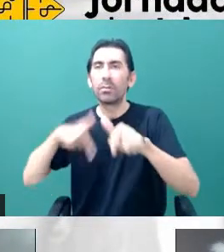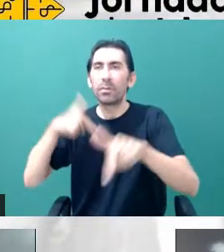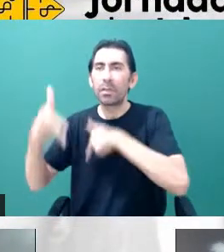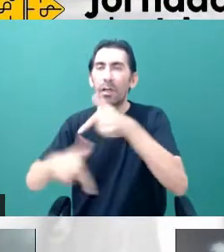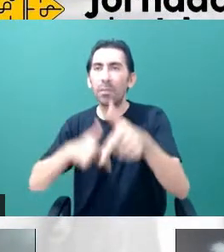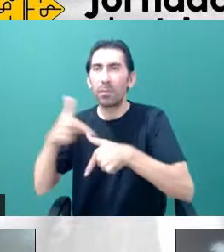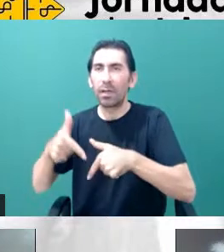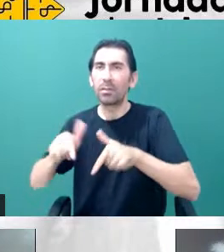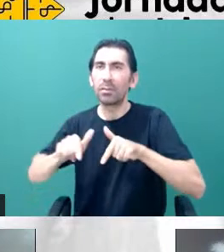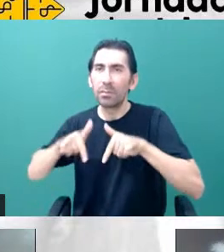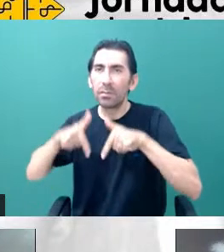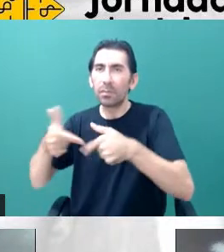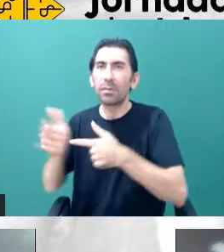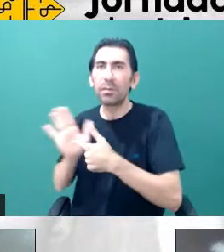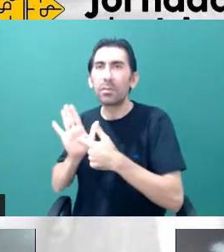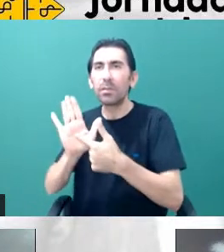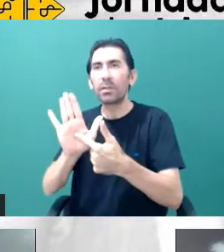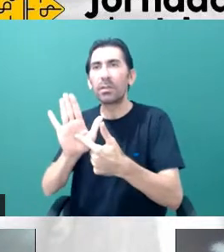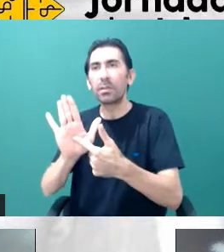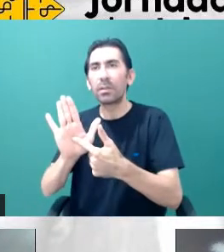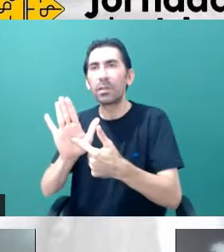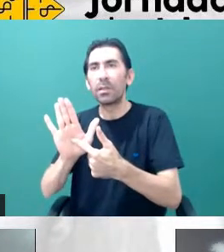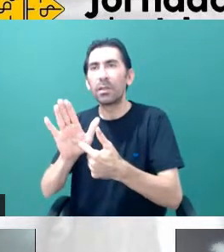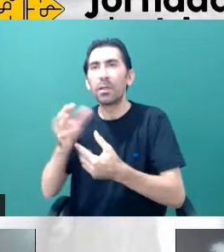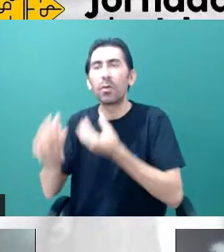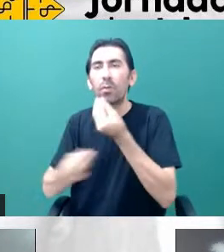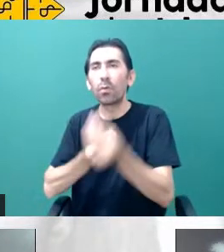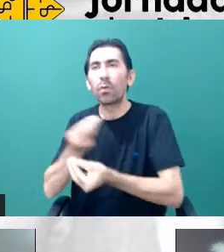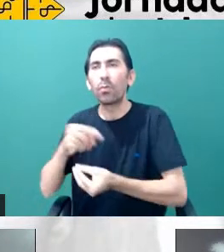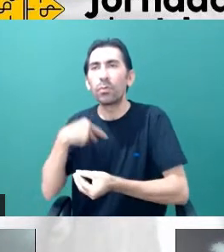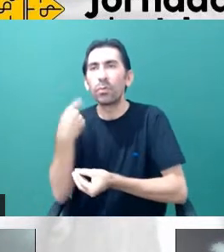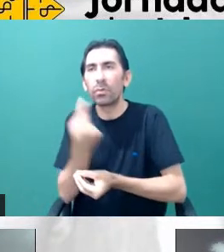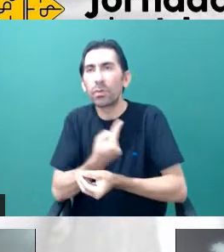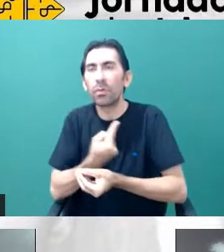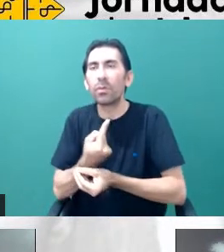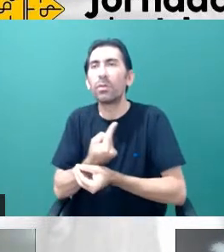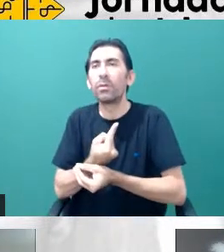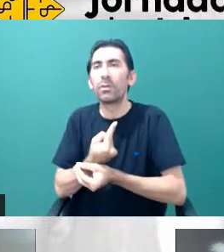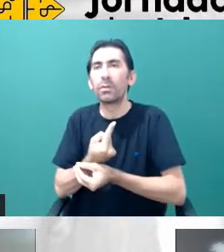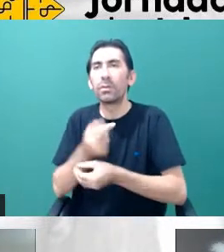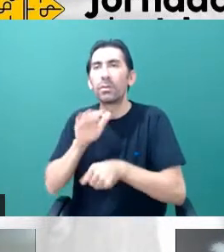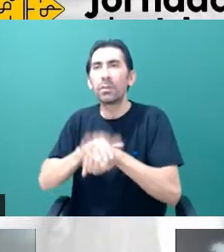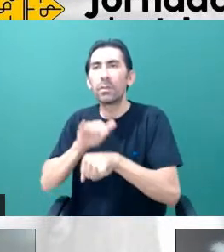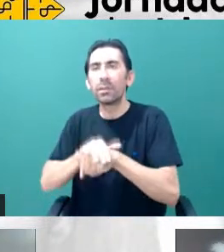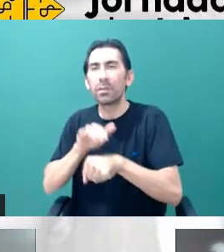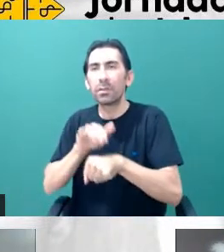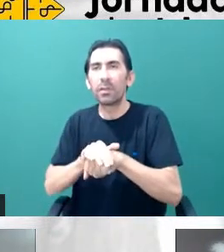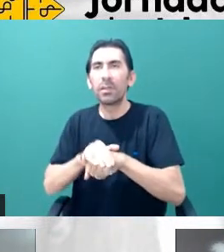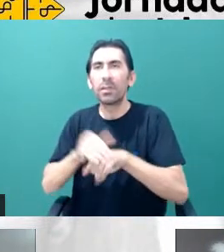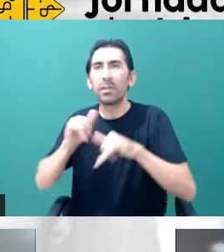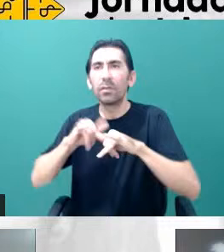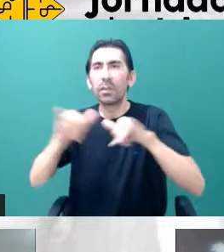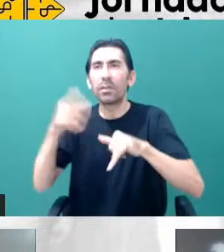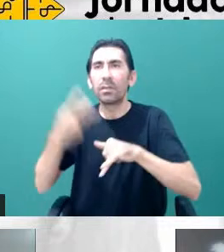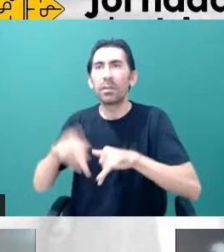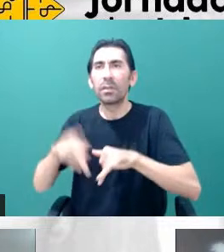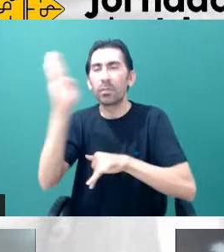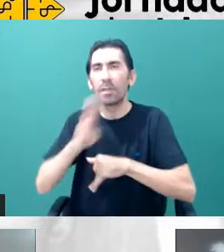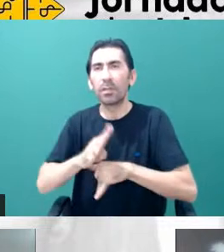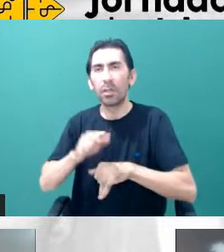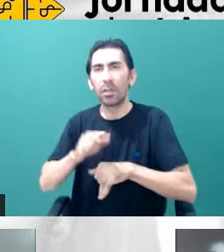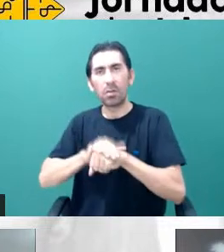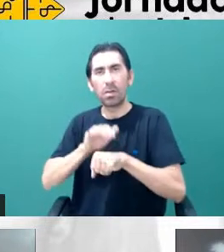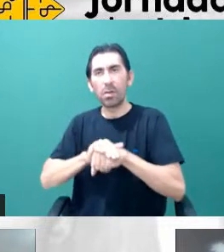né, para mostrar como a gente faz astronomia no Brasil. Então, eu particularmente